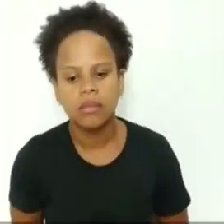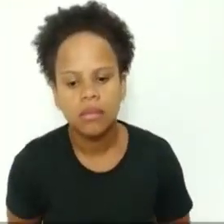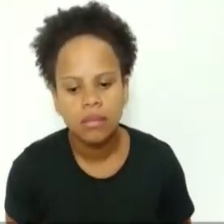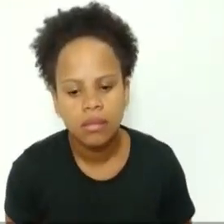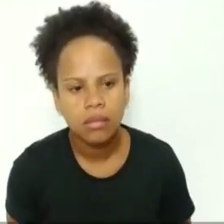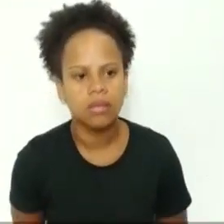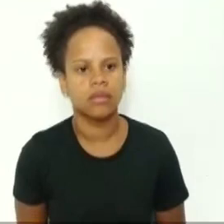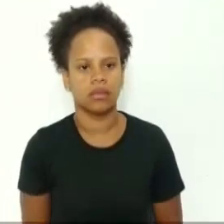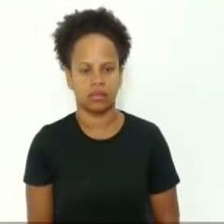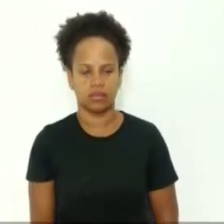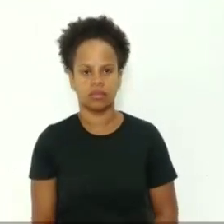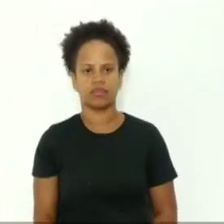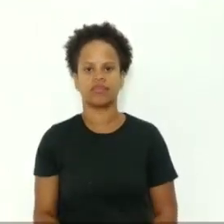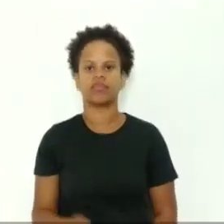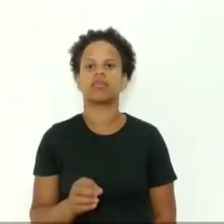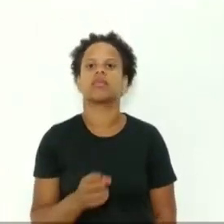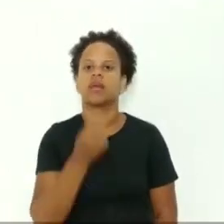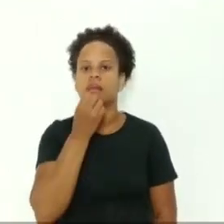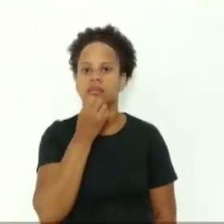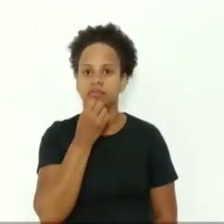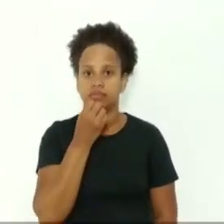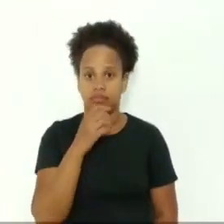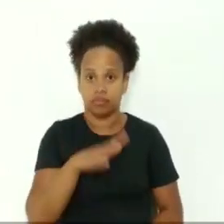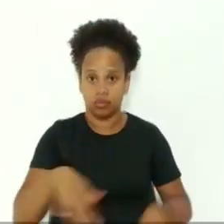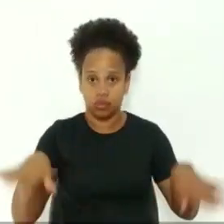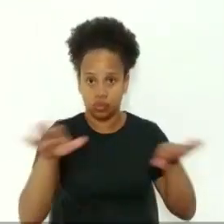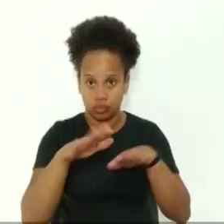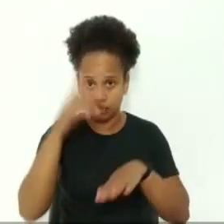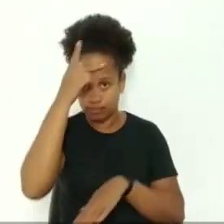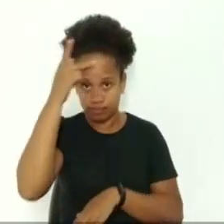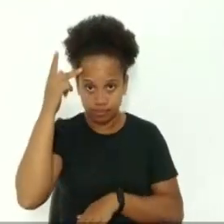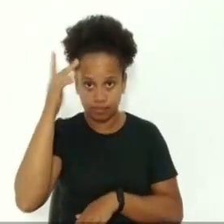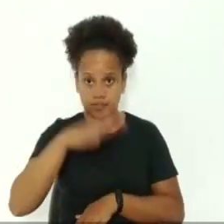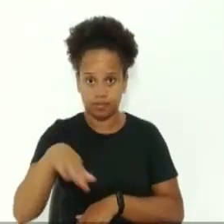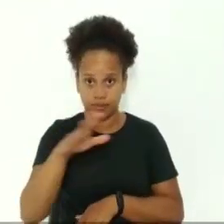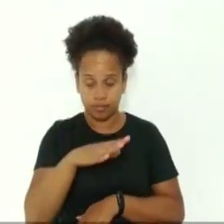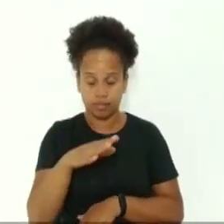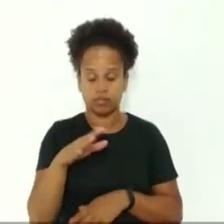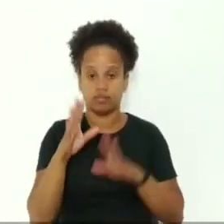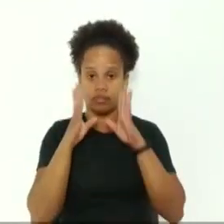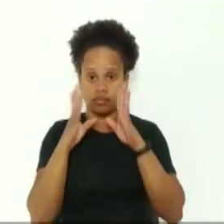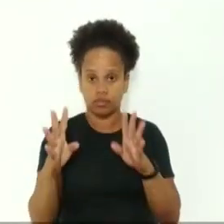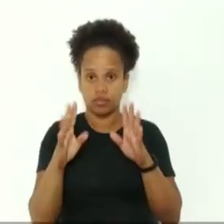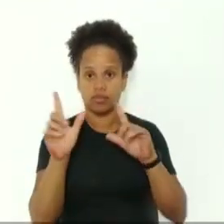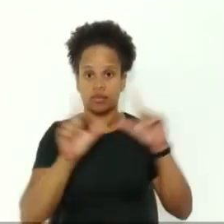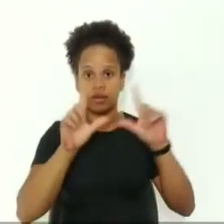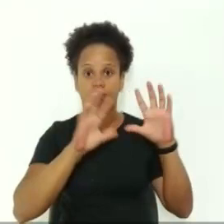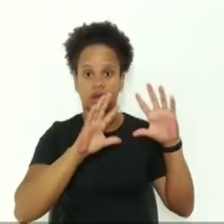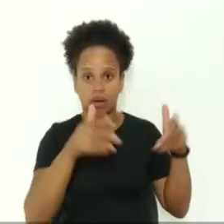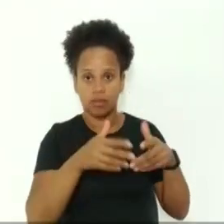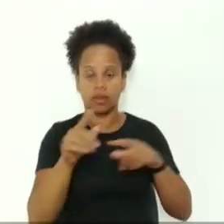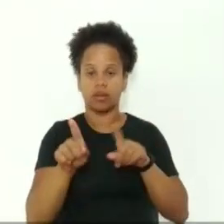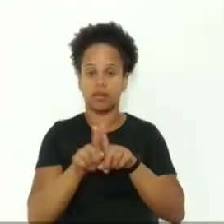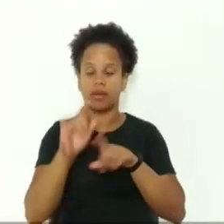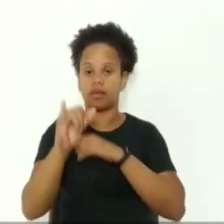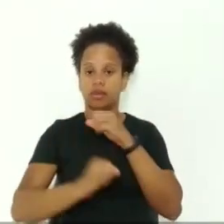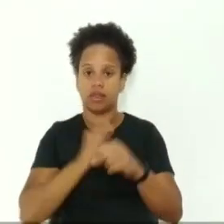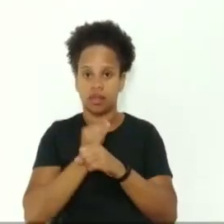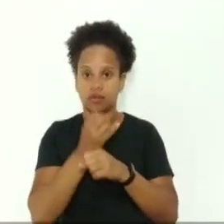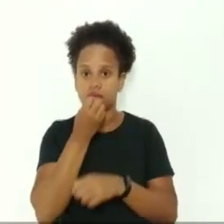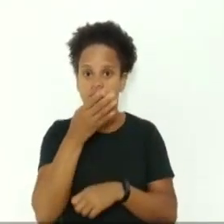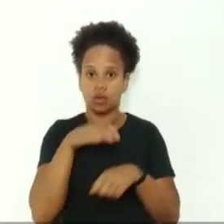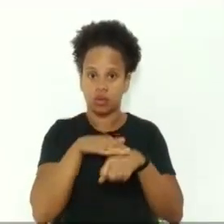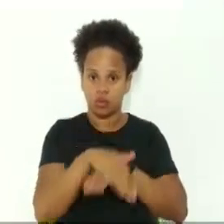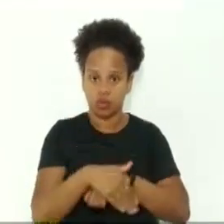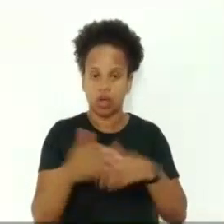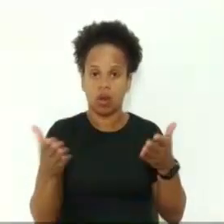Senhoras e senhores, internautas e telespectadores da TV Câmara, boa noite. Está aberto o registro de presença no painel para a